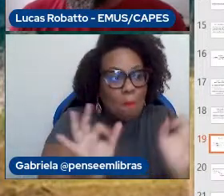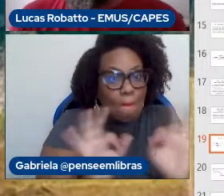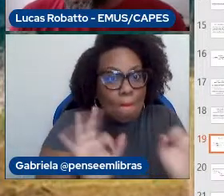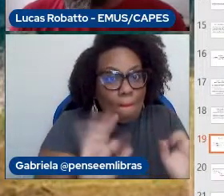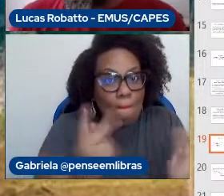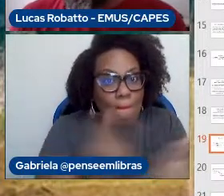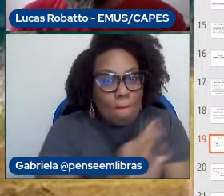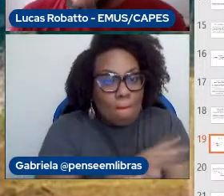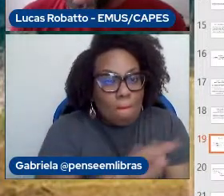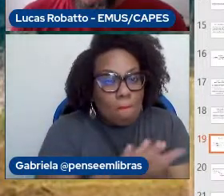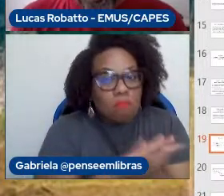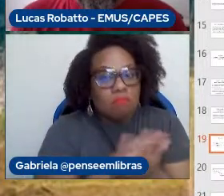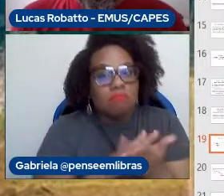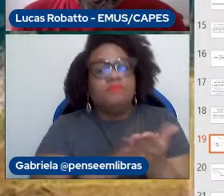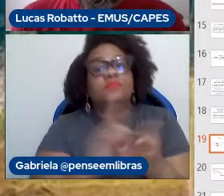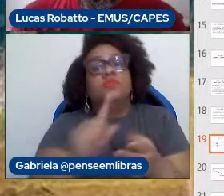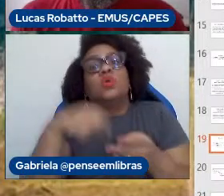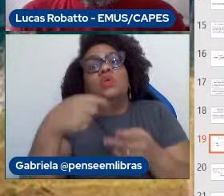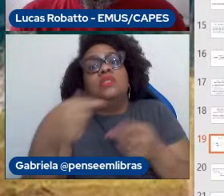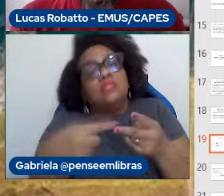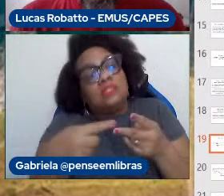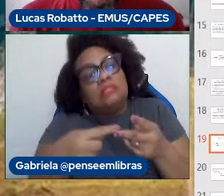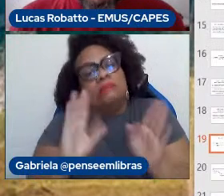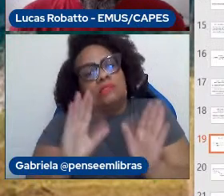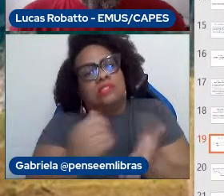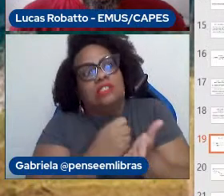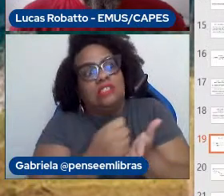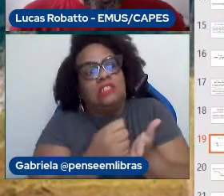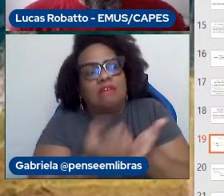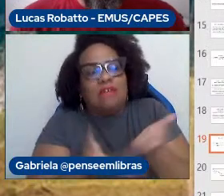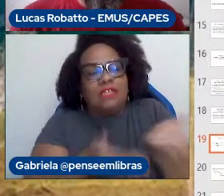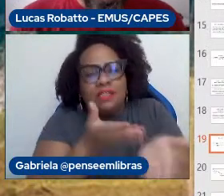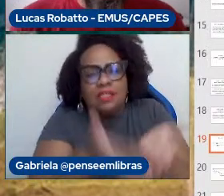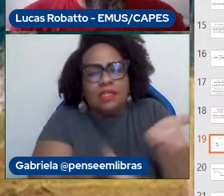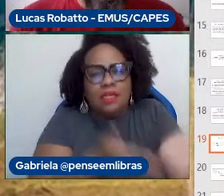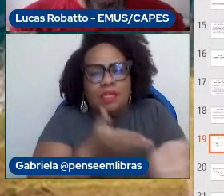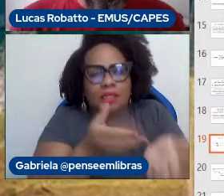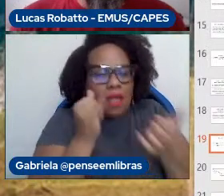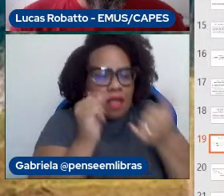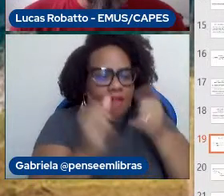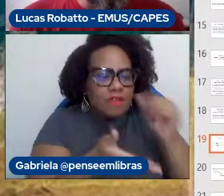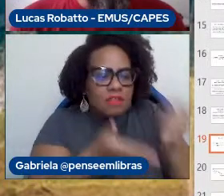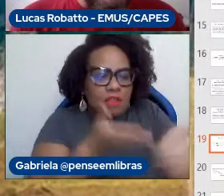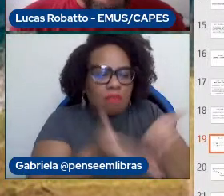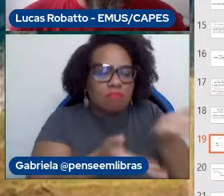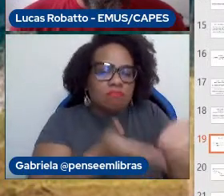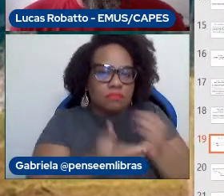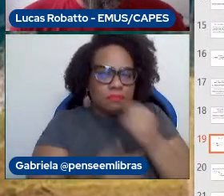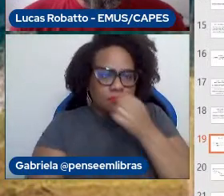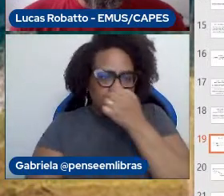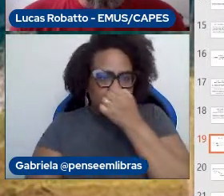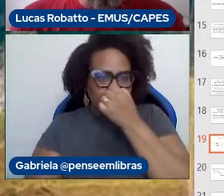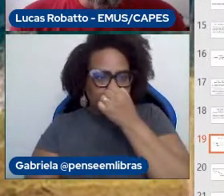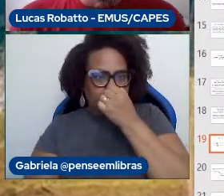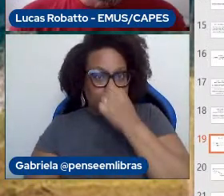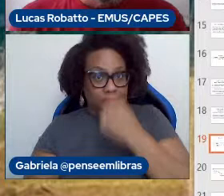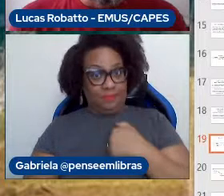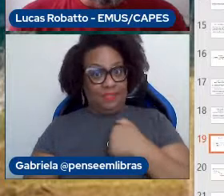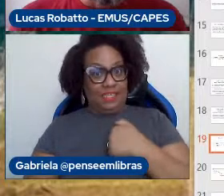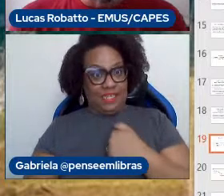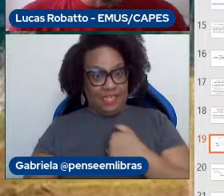prevenção secundária, que é quando você já teve uma lesão, e aí vai cuidar disso. No meu caso, eu comecei